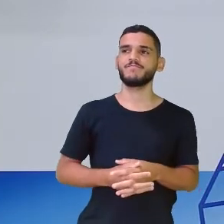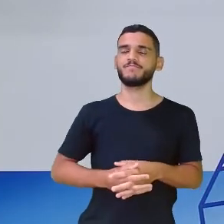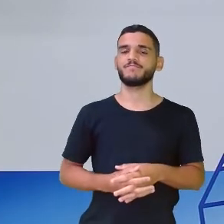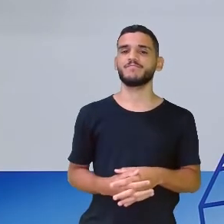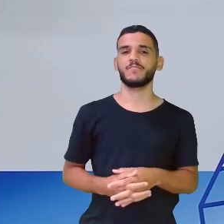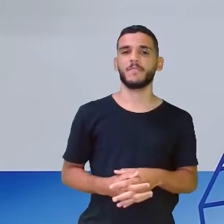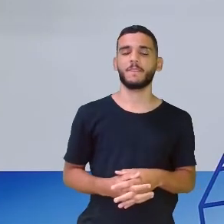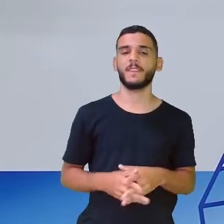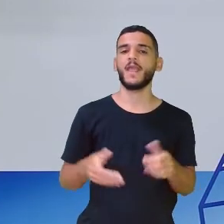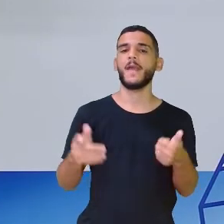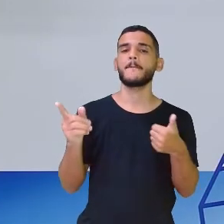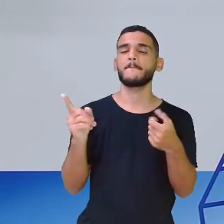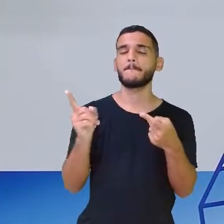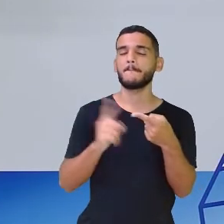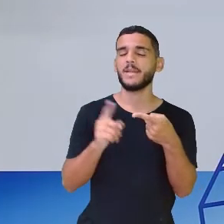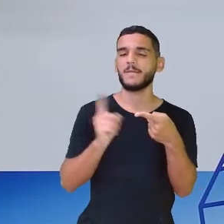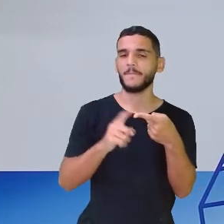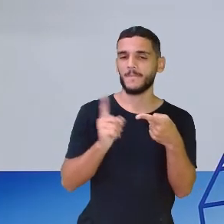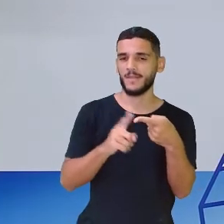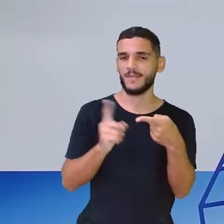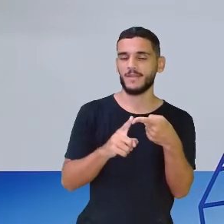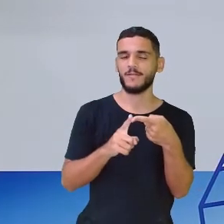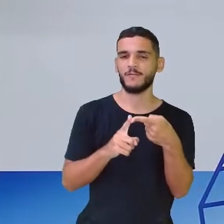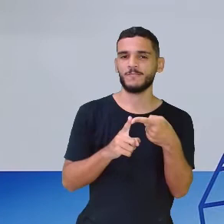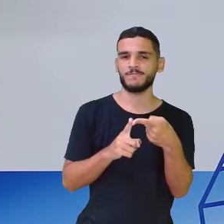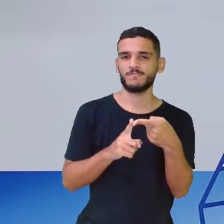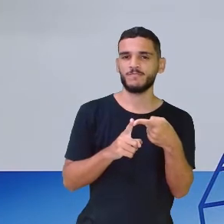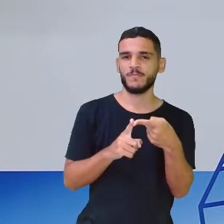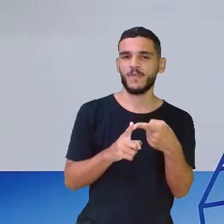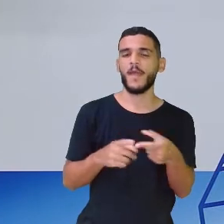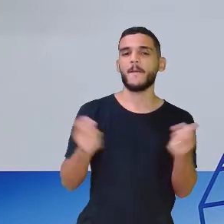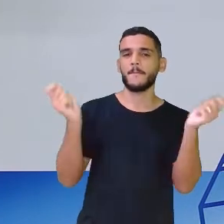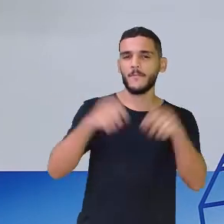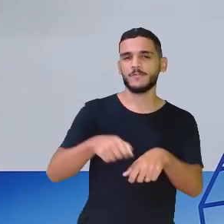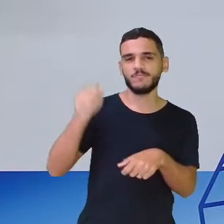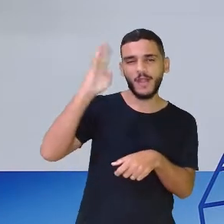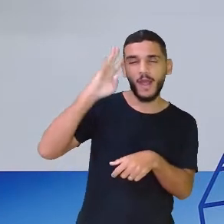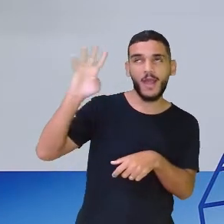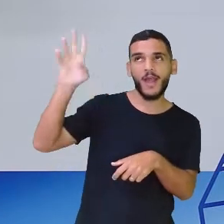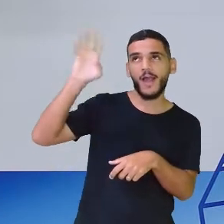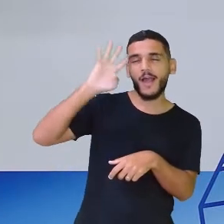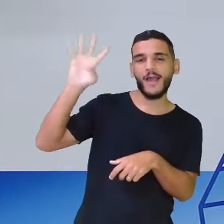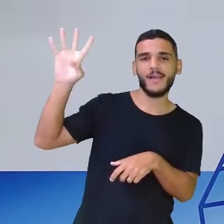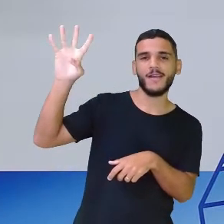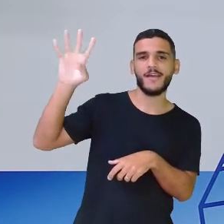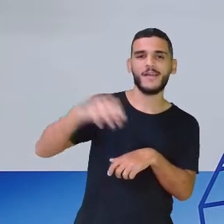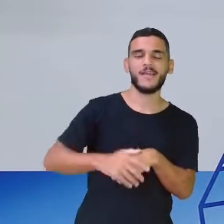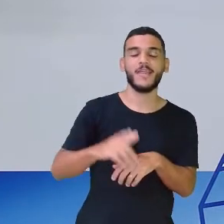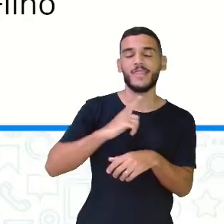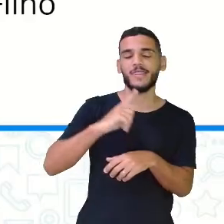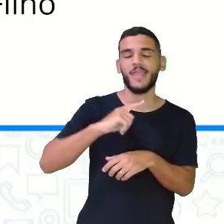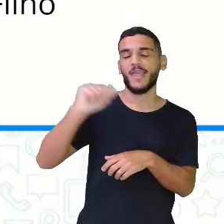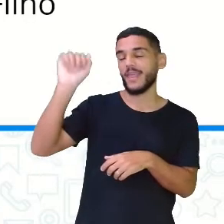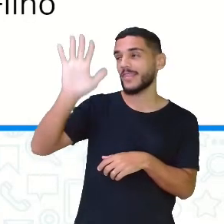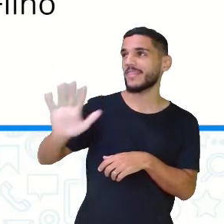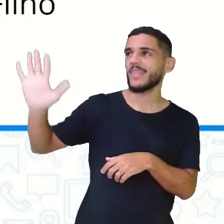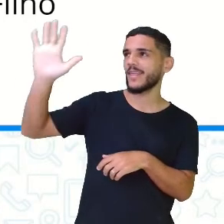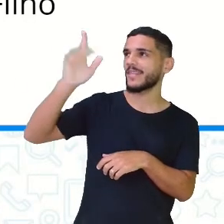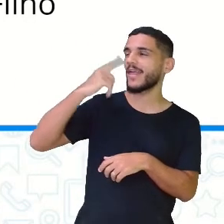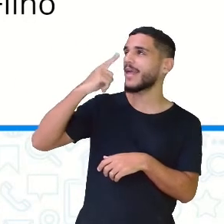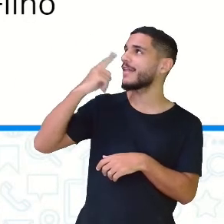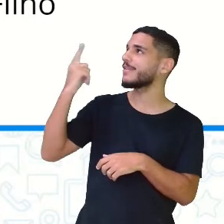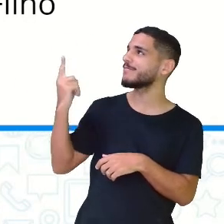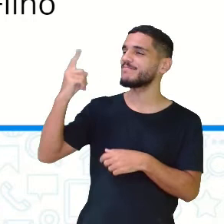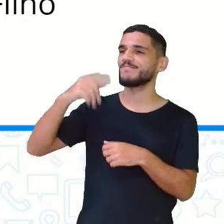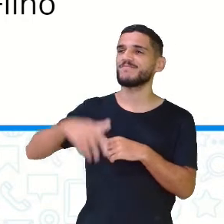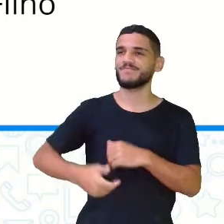Primeira coisa, para a gente embarcar nessa viagem, eu coloquei aí na tela essa imagem desse